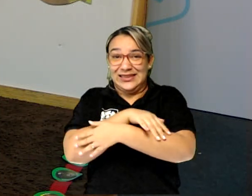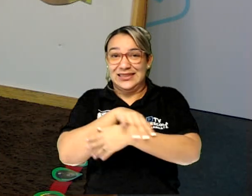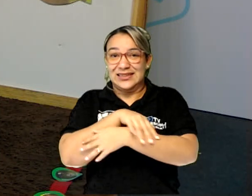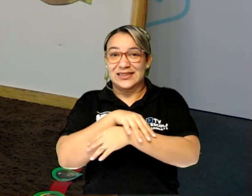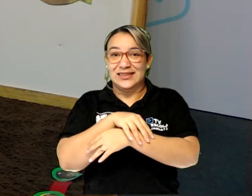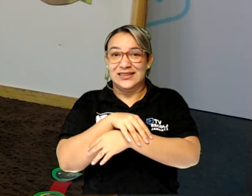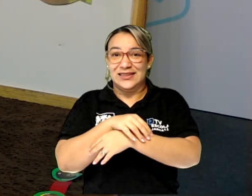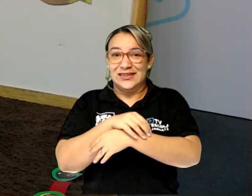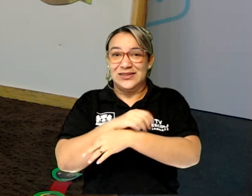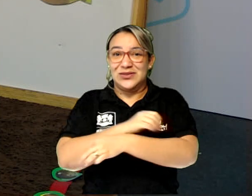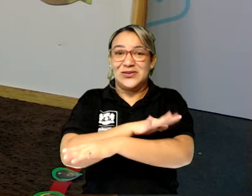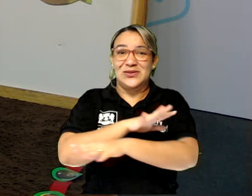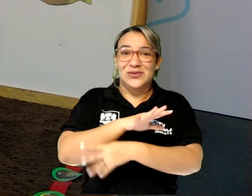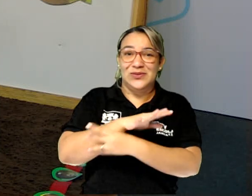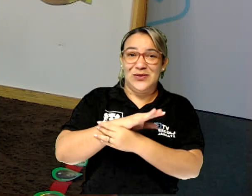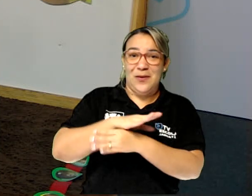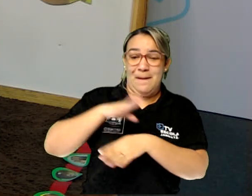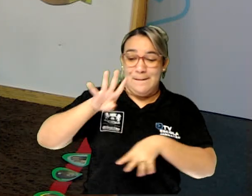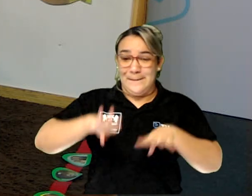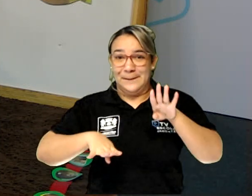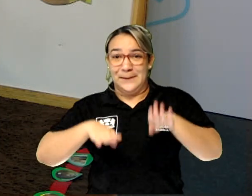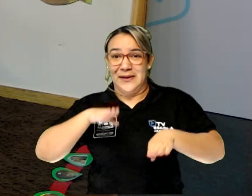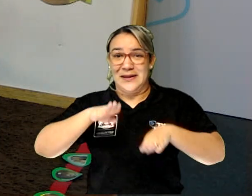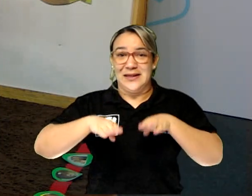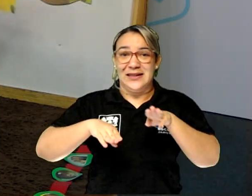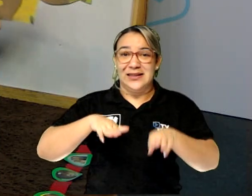junto com as patas.